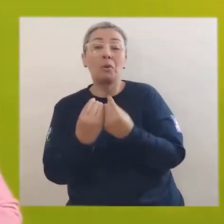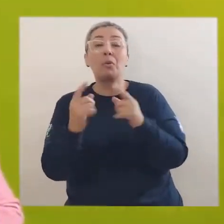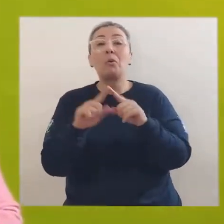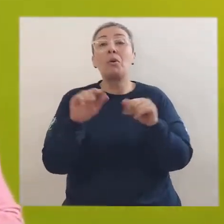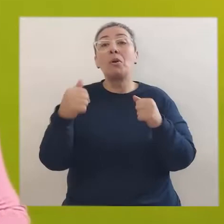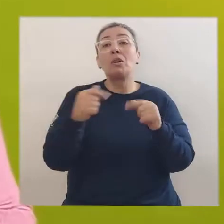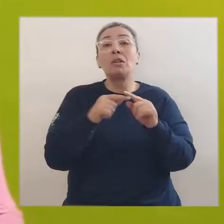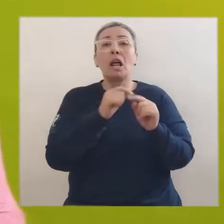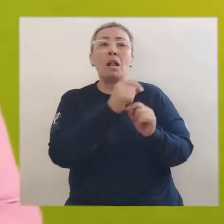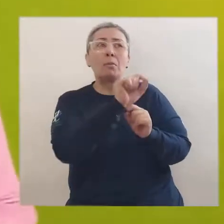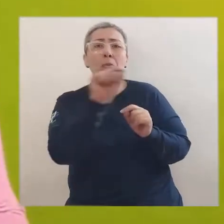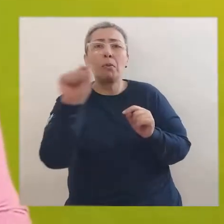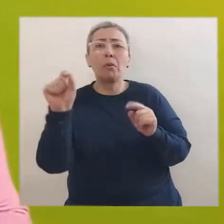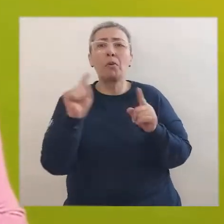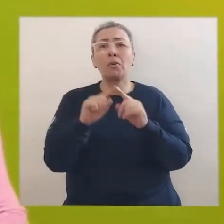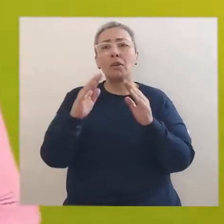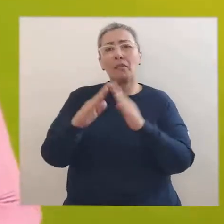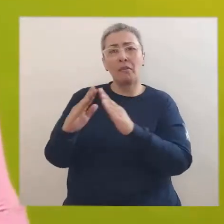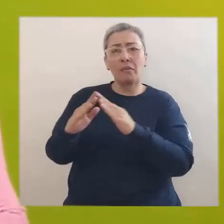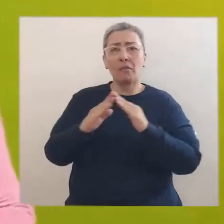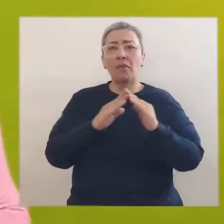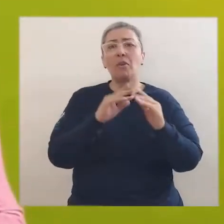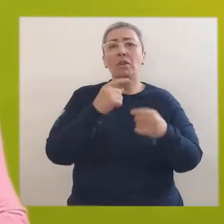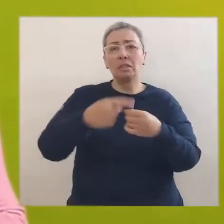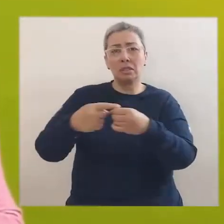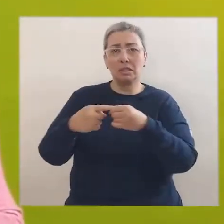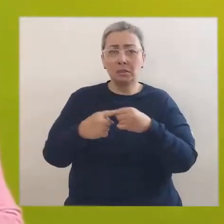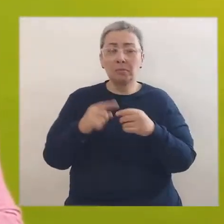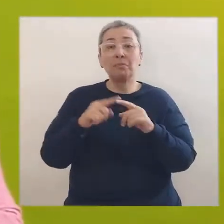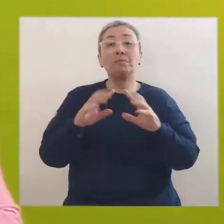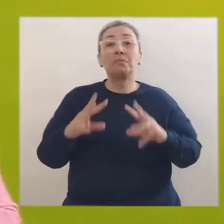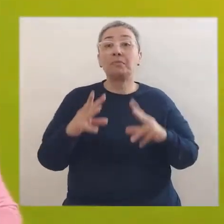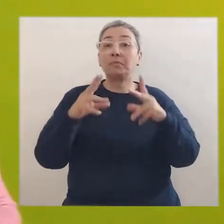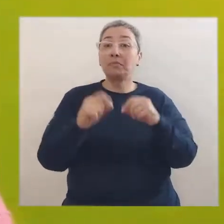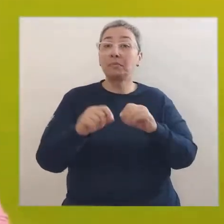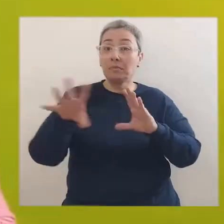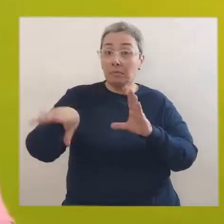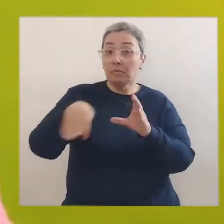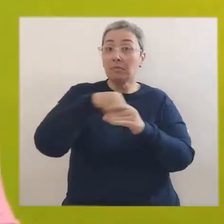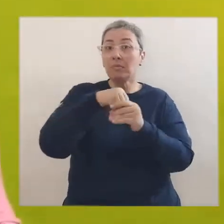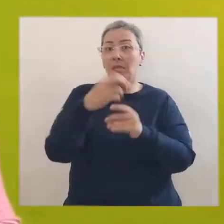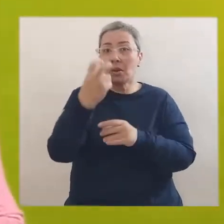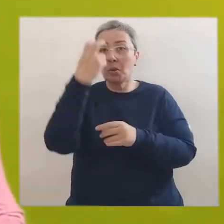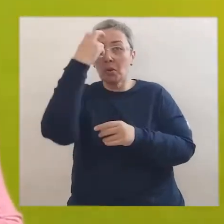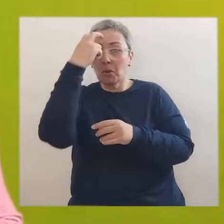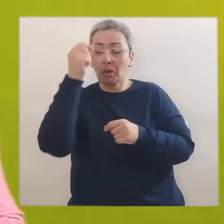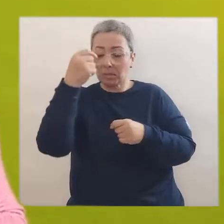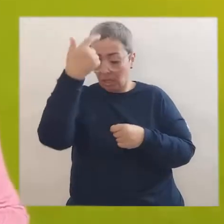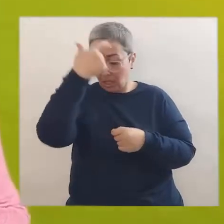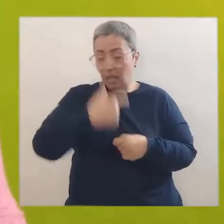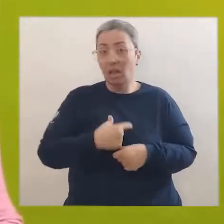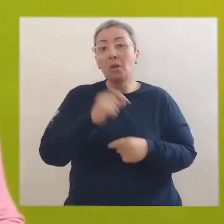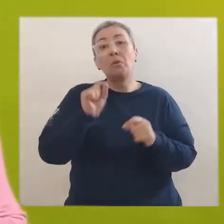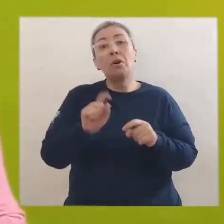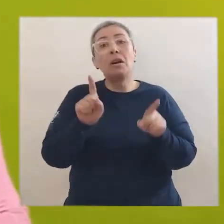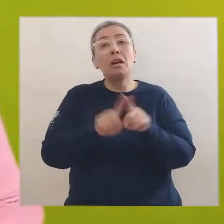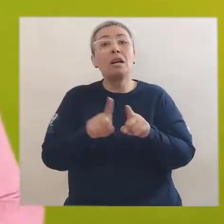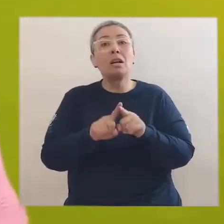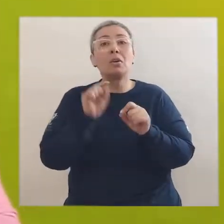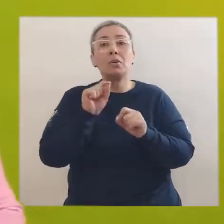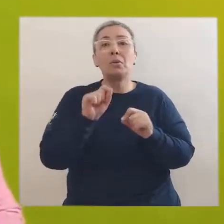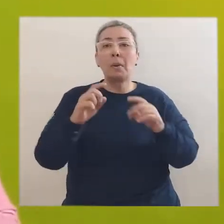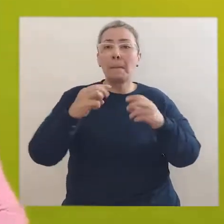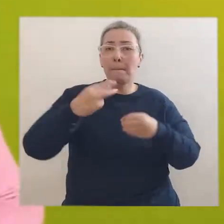familiares, enquanto tantos outros vivem em outras cidades. Isso tudo faz parte da nossa cultura, de quem somos